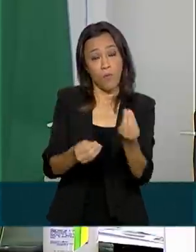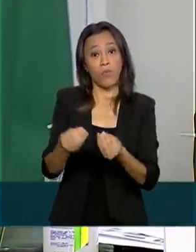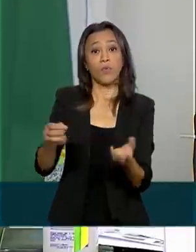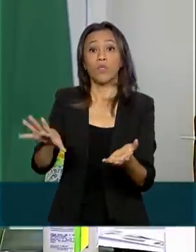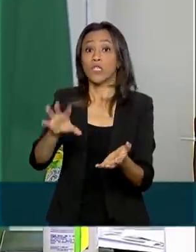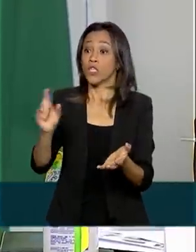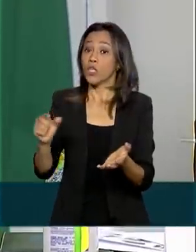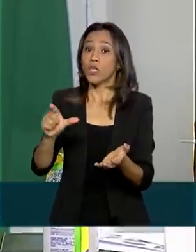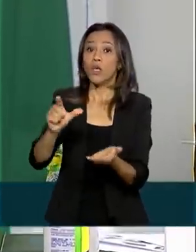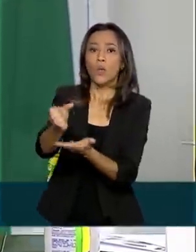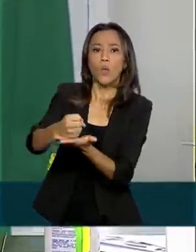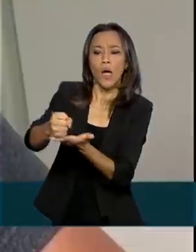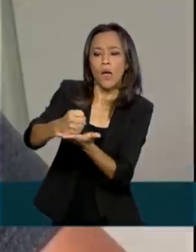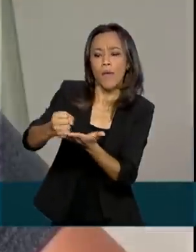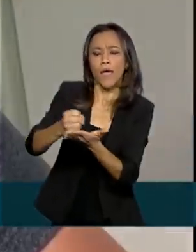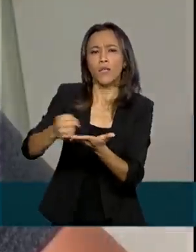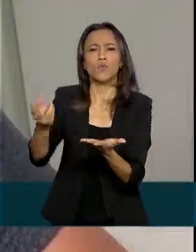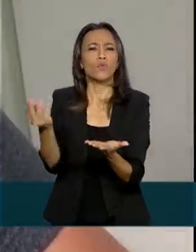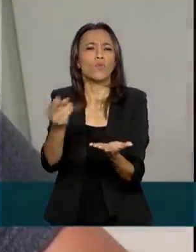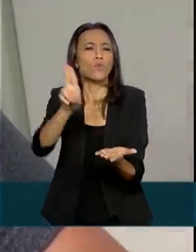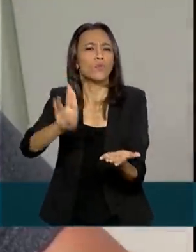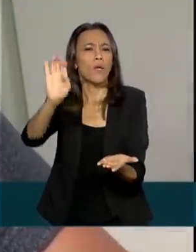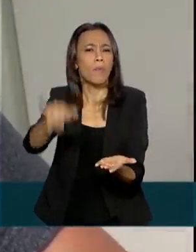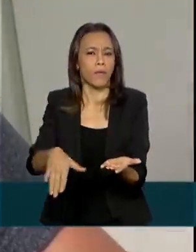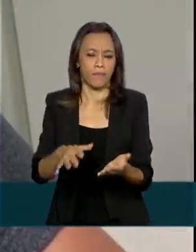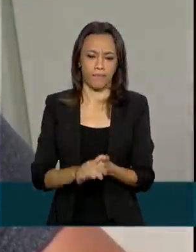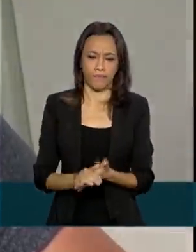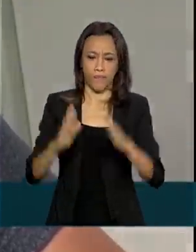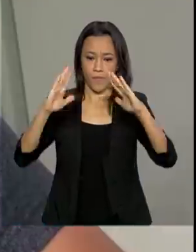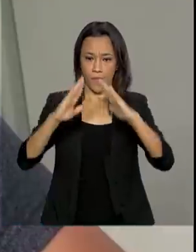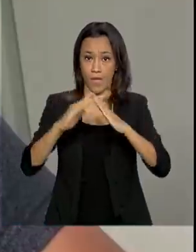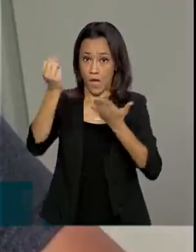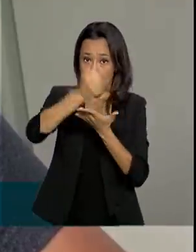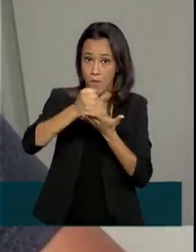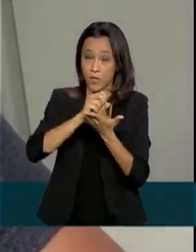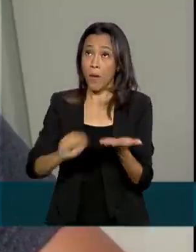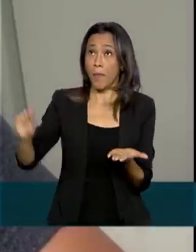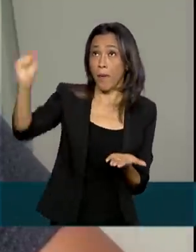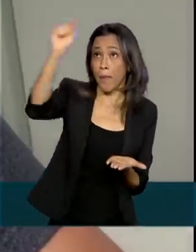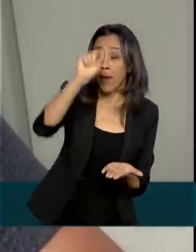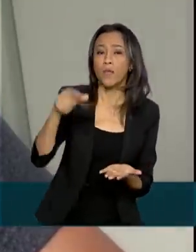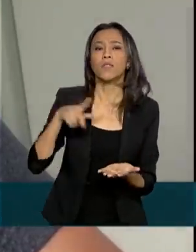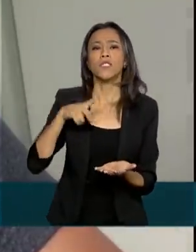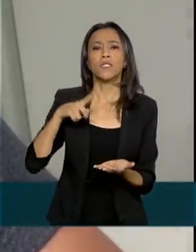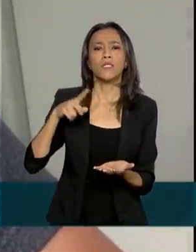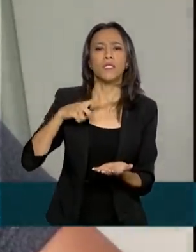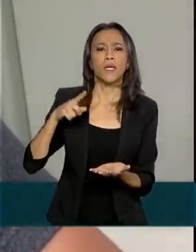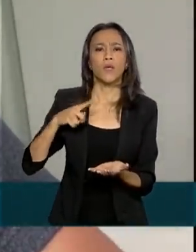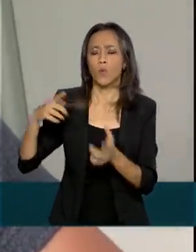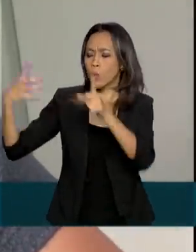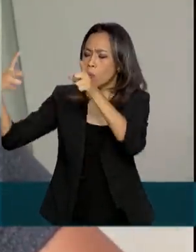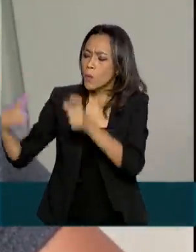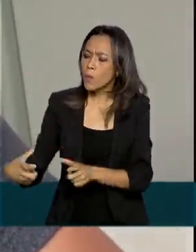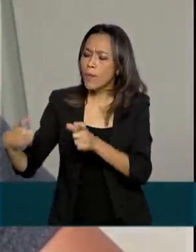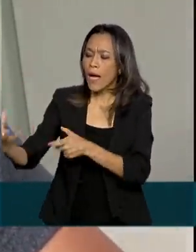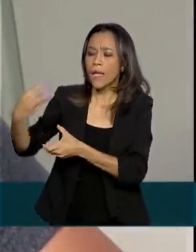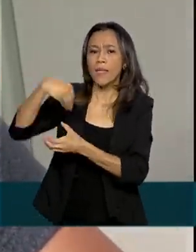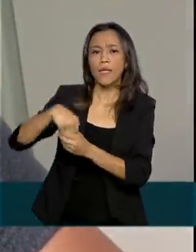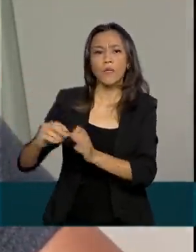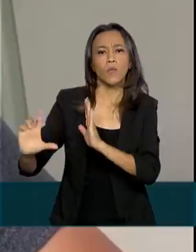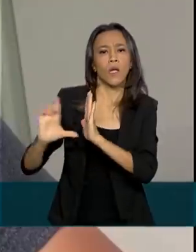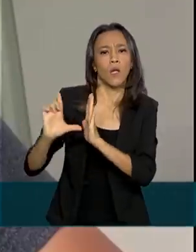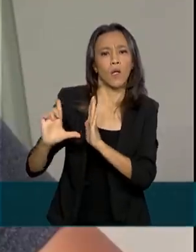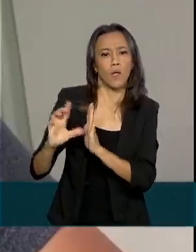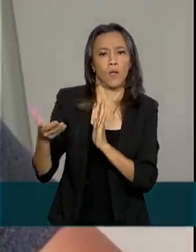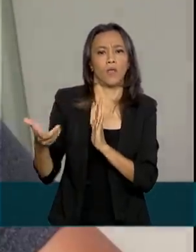reversa de medicamentos. As drogarias ofereceriam um espaço nas lojas para que